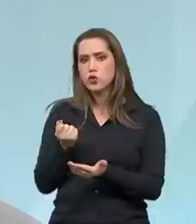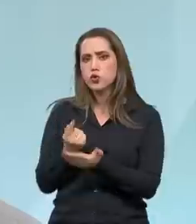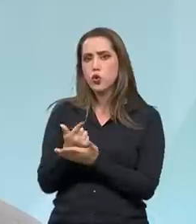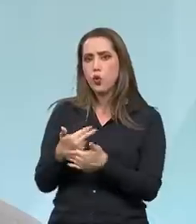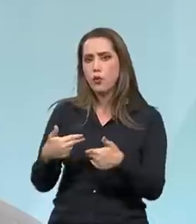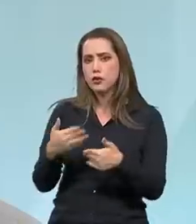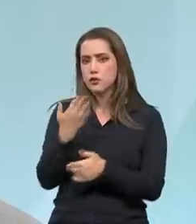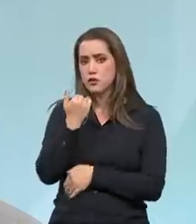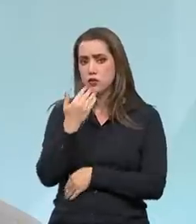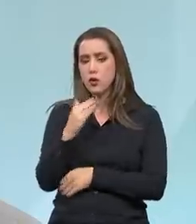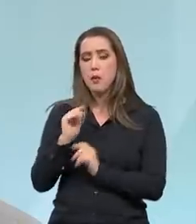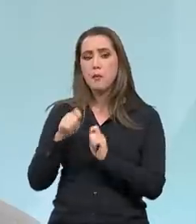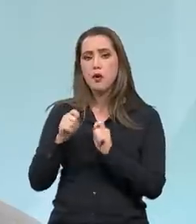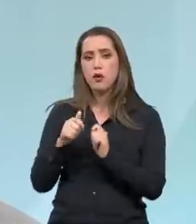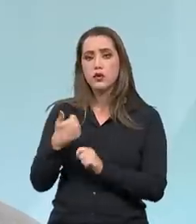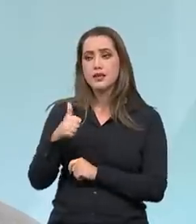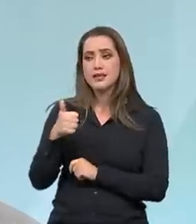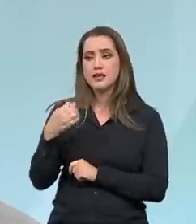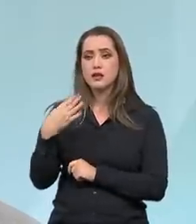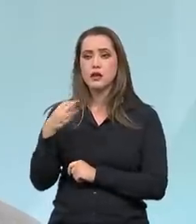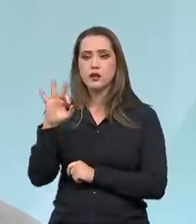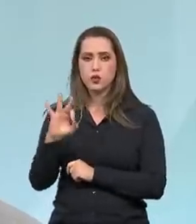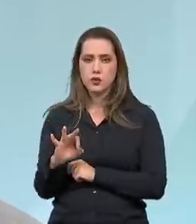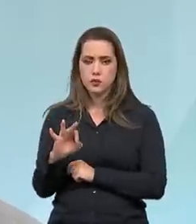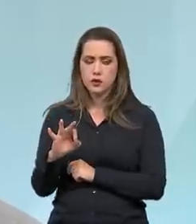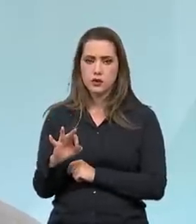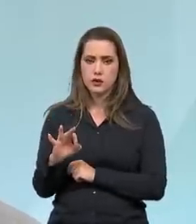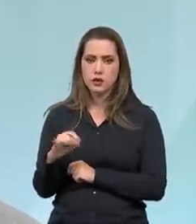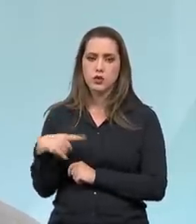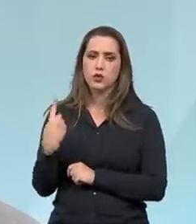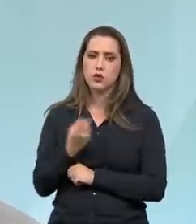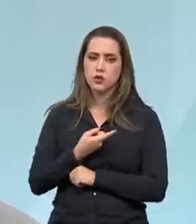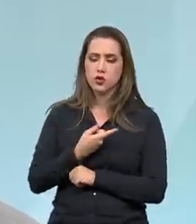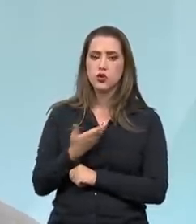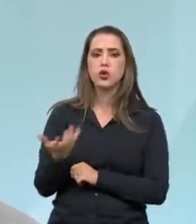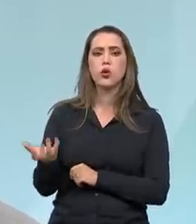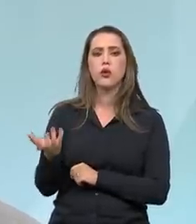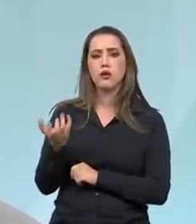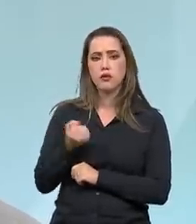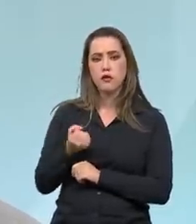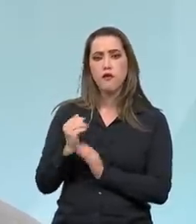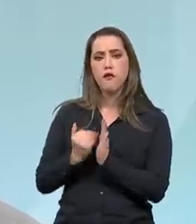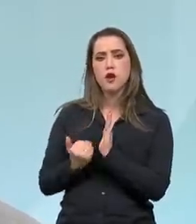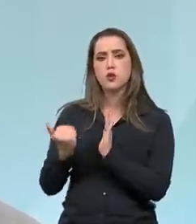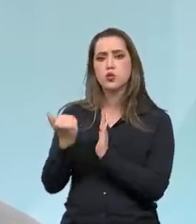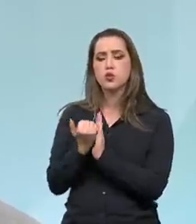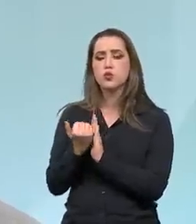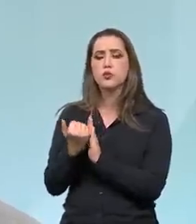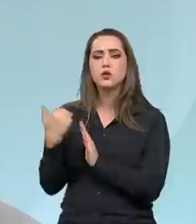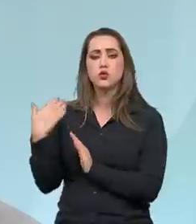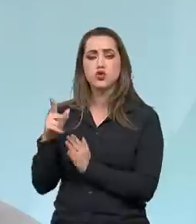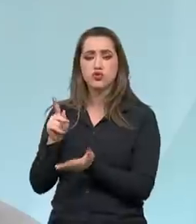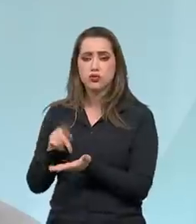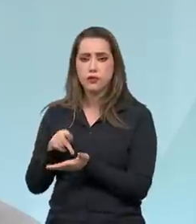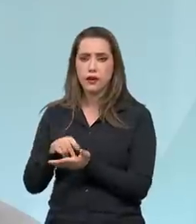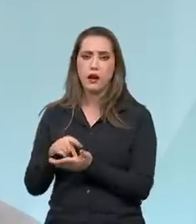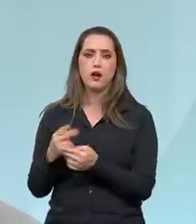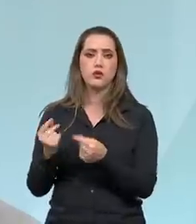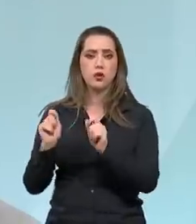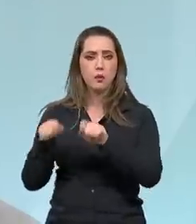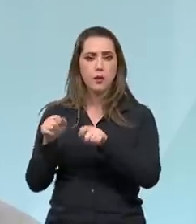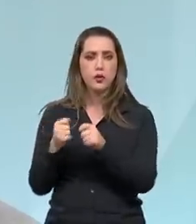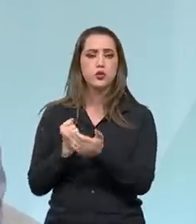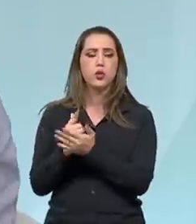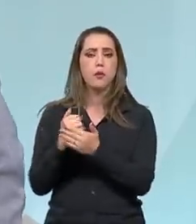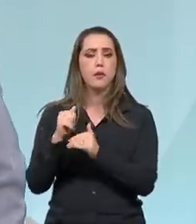até 114%. Então, nós estamos falando de ganho real para as pessoas mais vulneráveis, ganho real de renda. Então, isso é